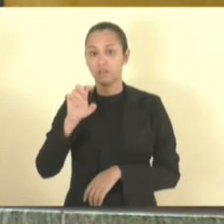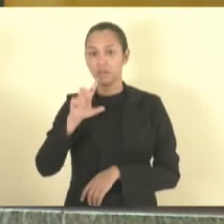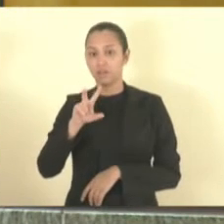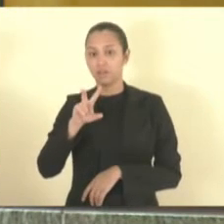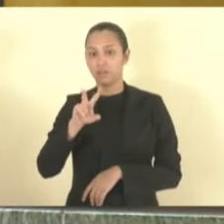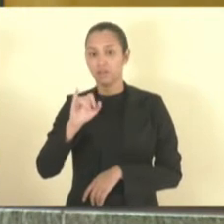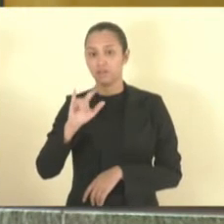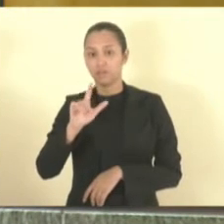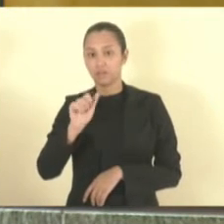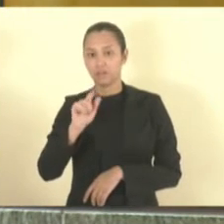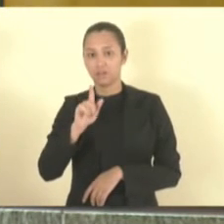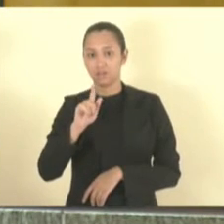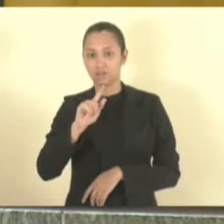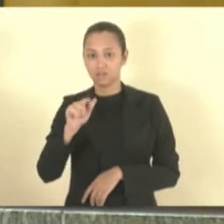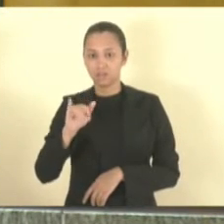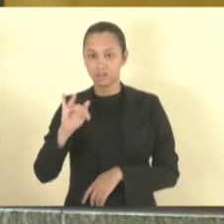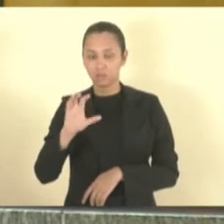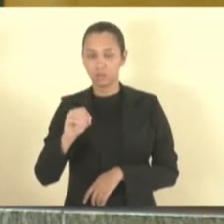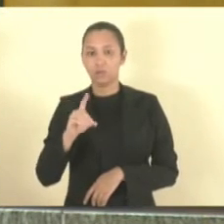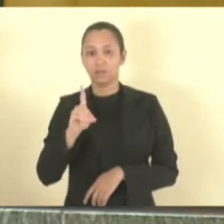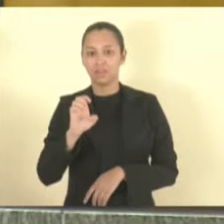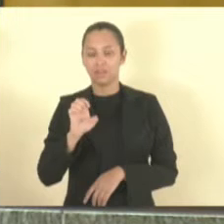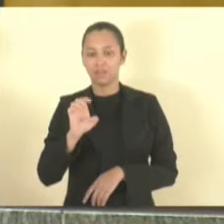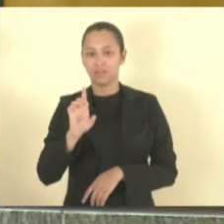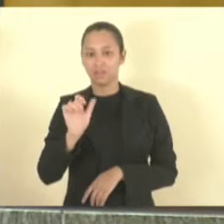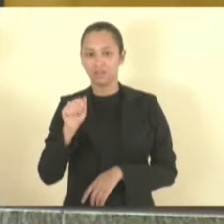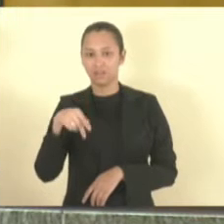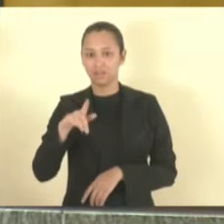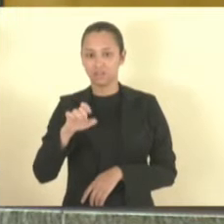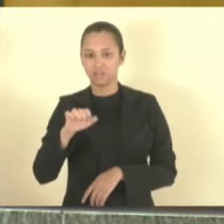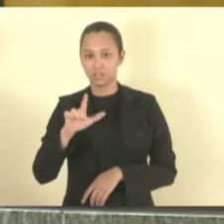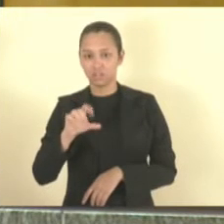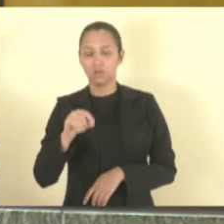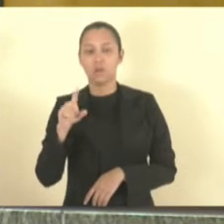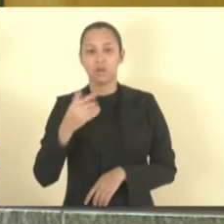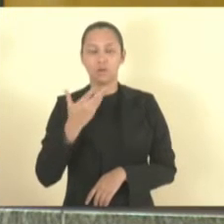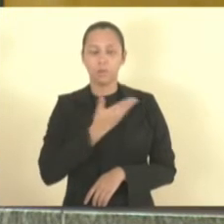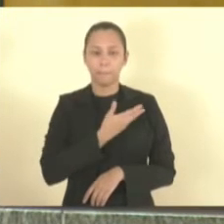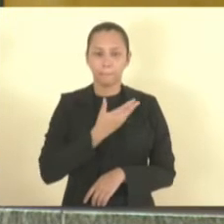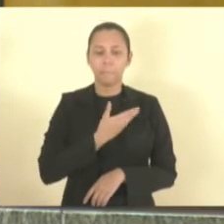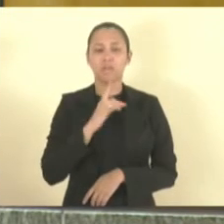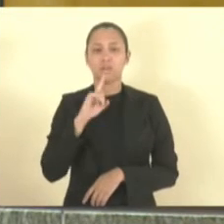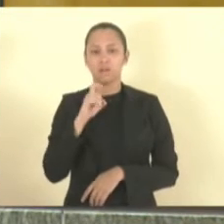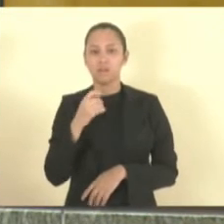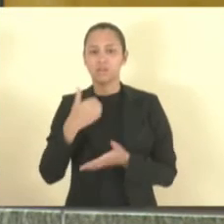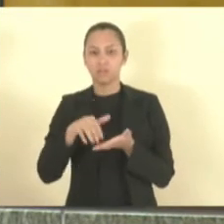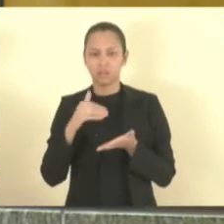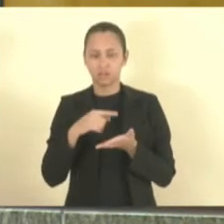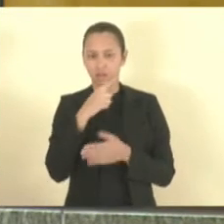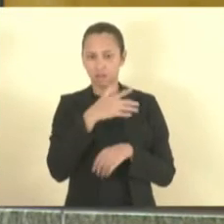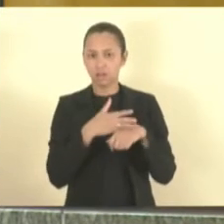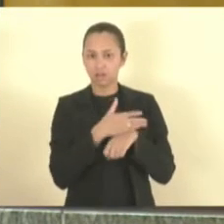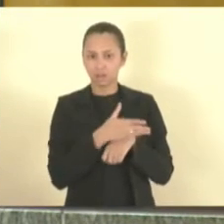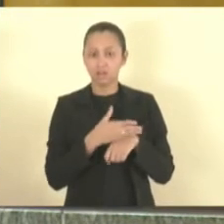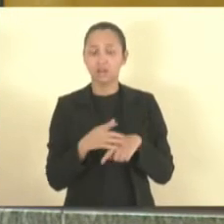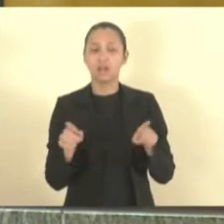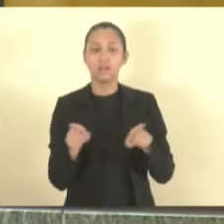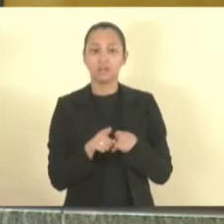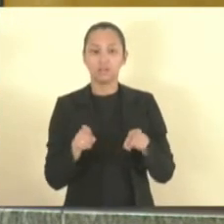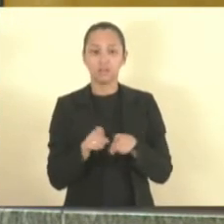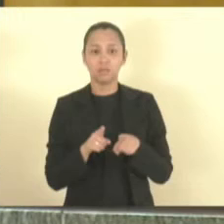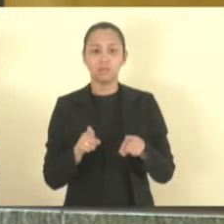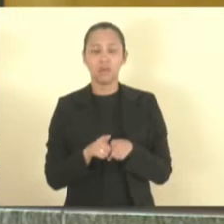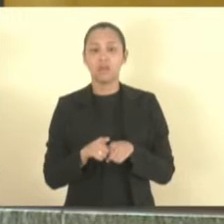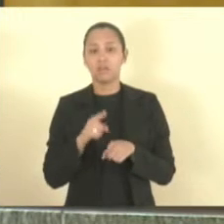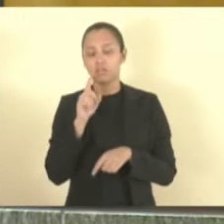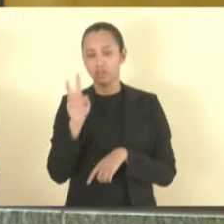de Ângelo. Evilásio, um grande amigo, foi ex-secretário de administração do município da Serra e também de